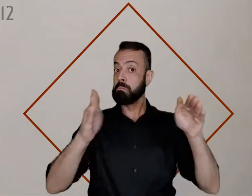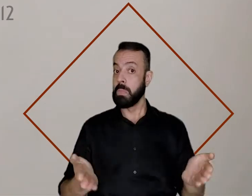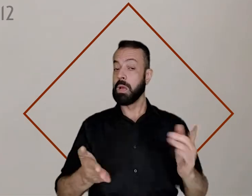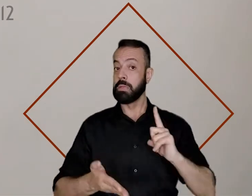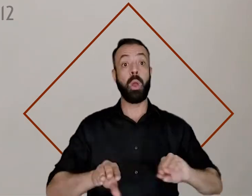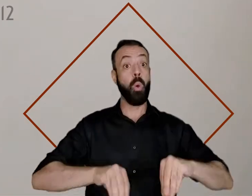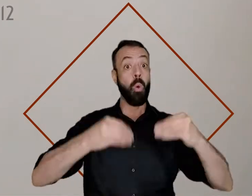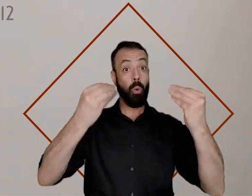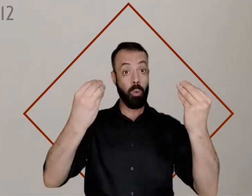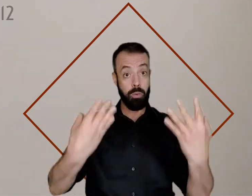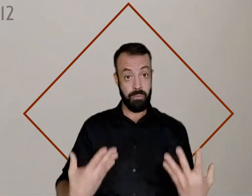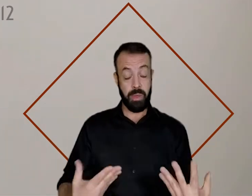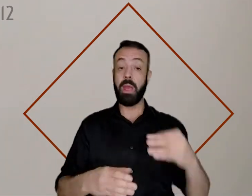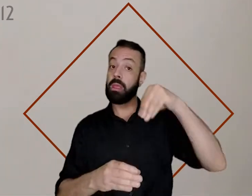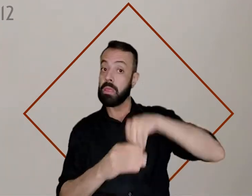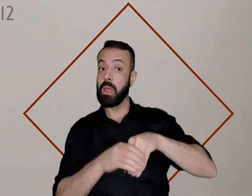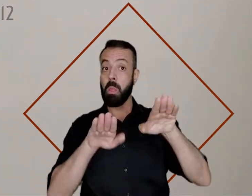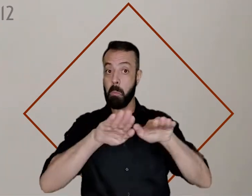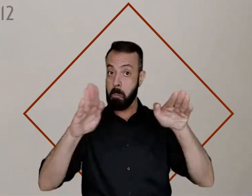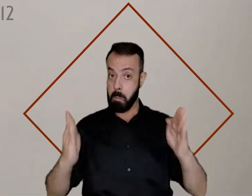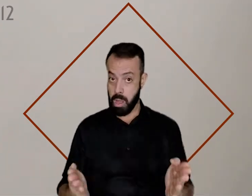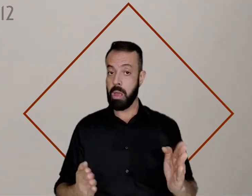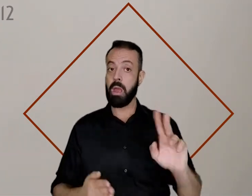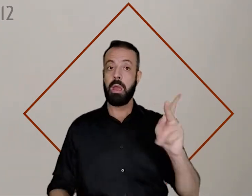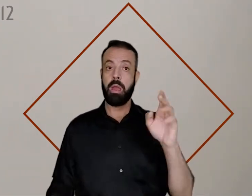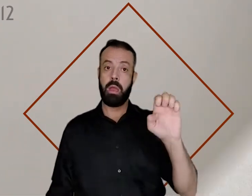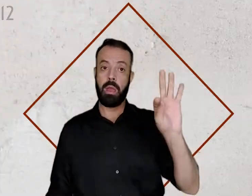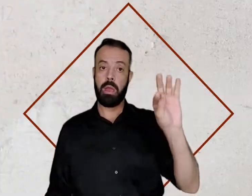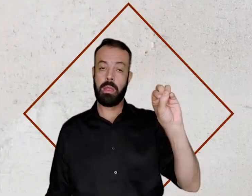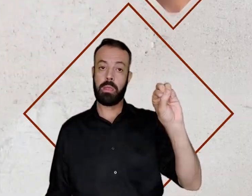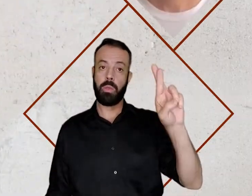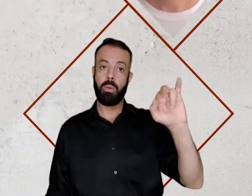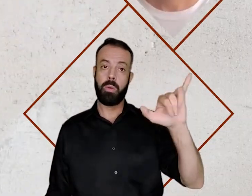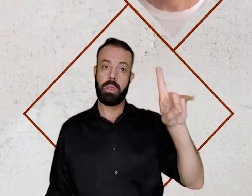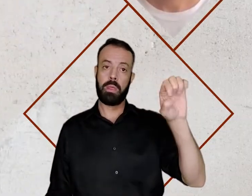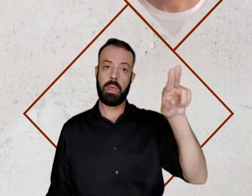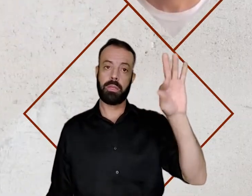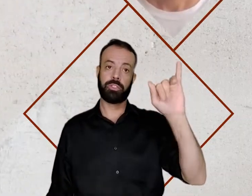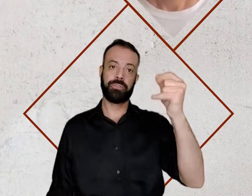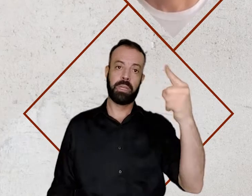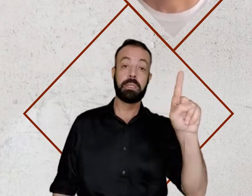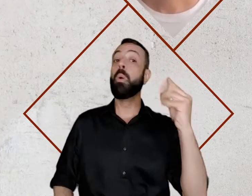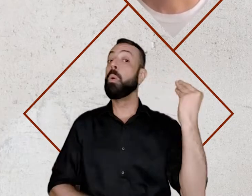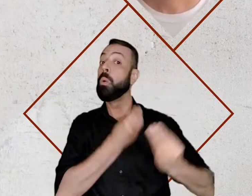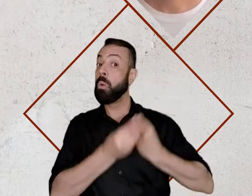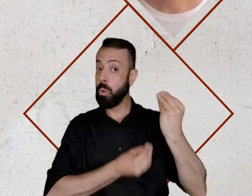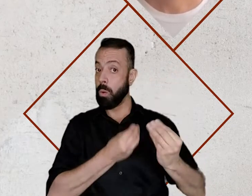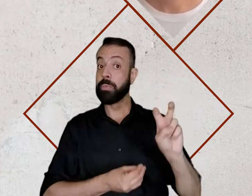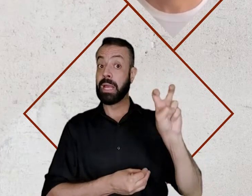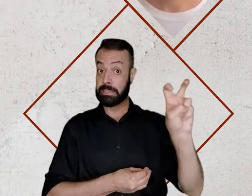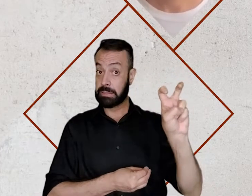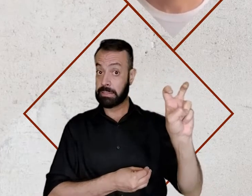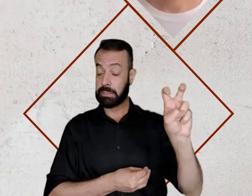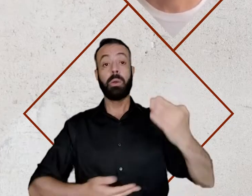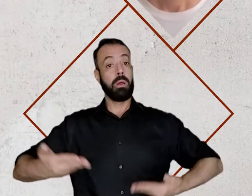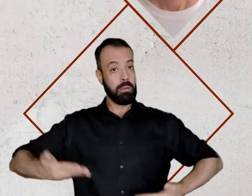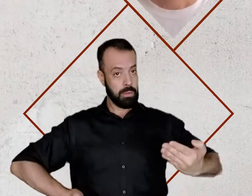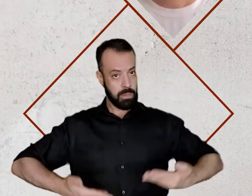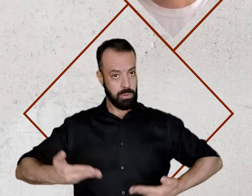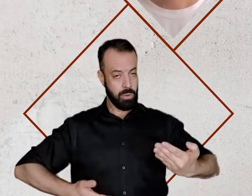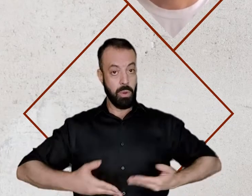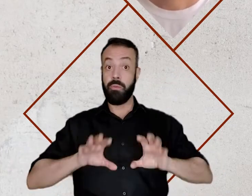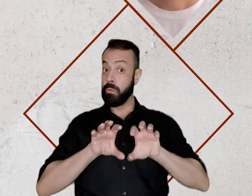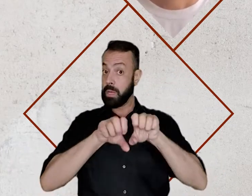foram criadas em 2012 pelo Supremo Tribunal Federal. Na Unifesp, as bancas de heteroidentificação